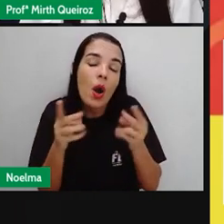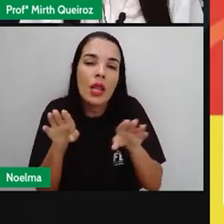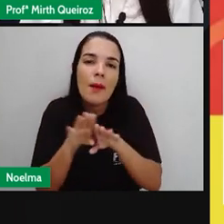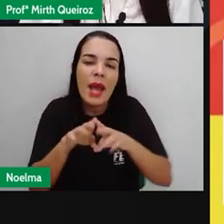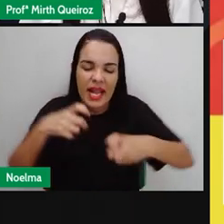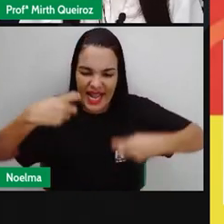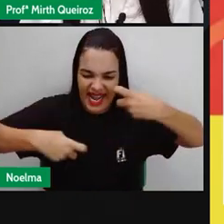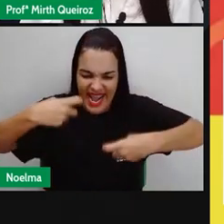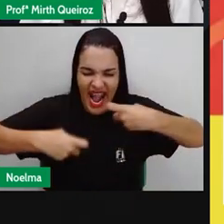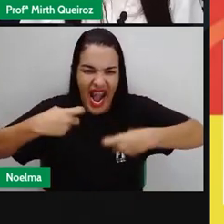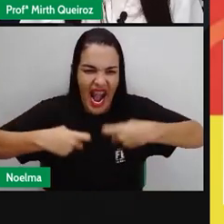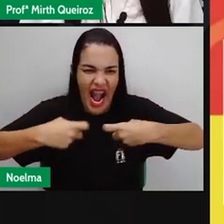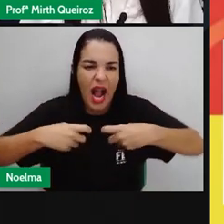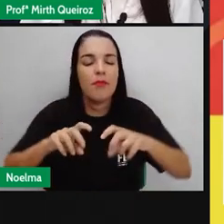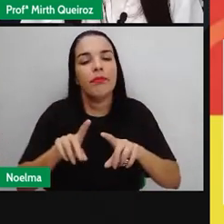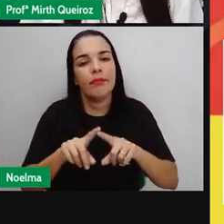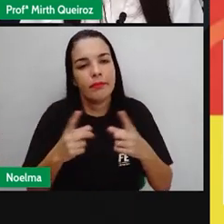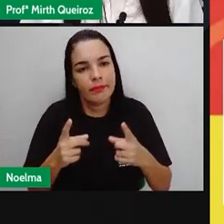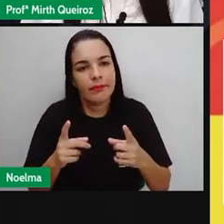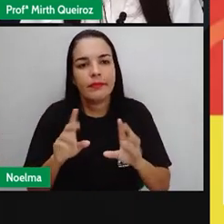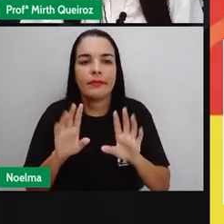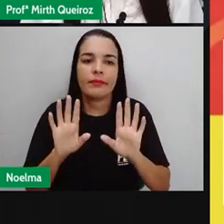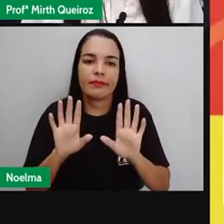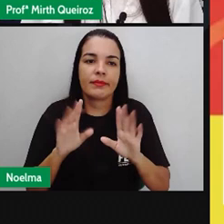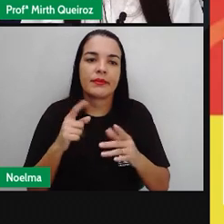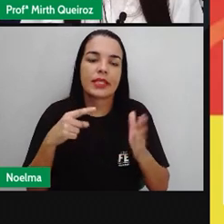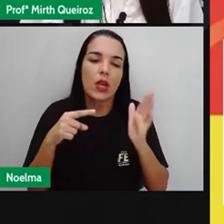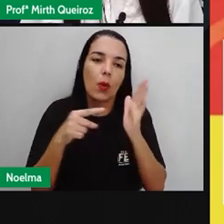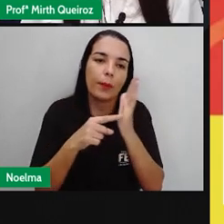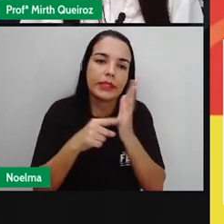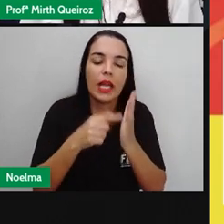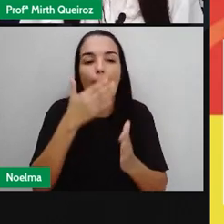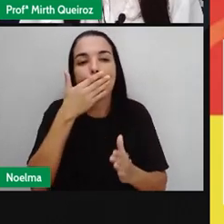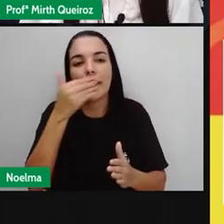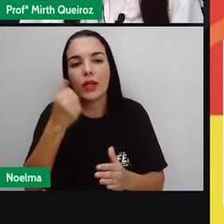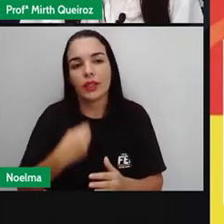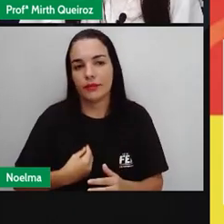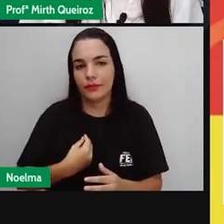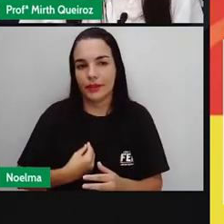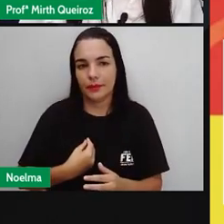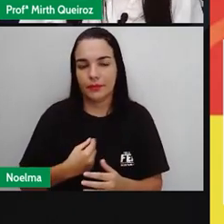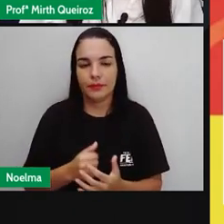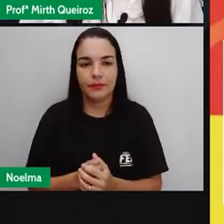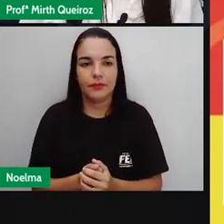esse tipo de coisa, né? Mas com o objetivo de melhorar a vida.